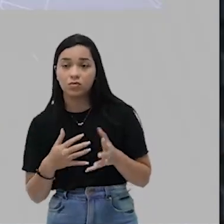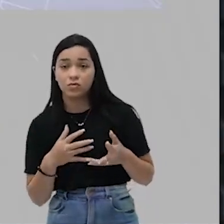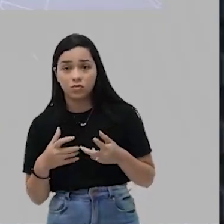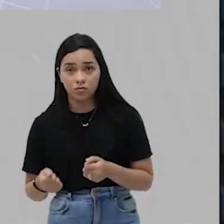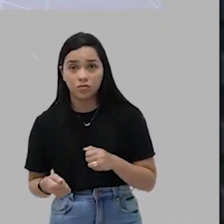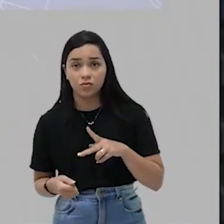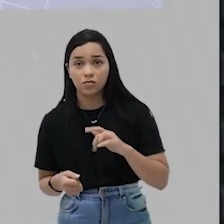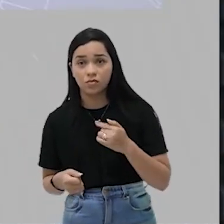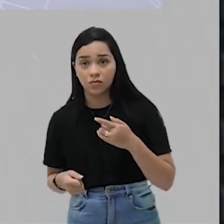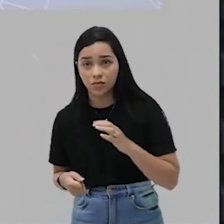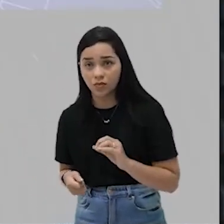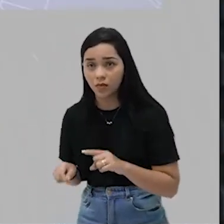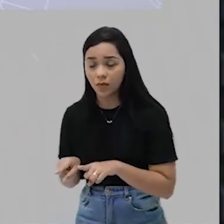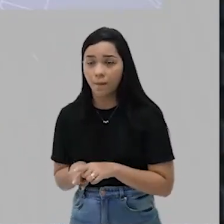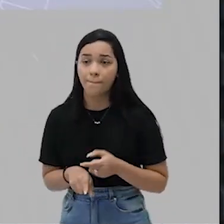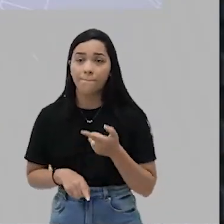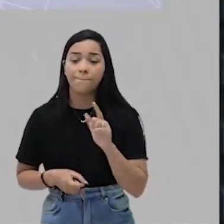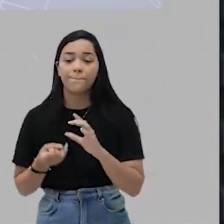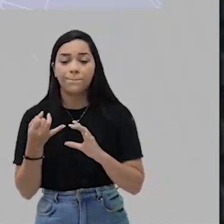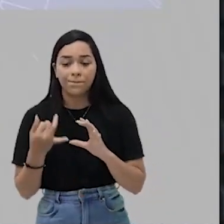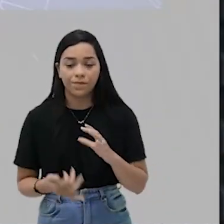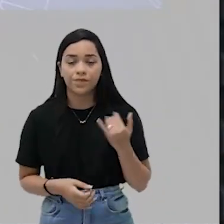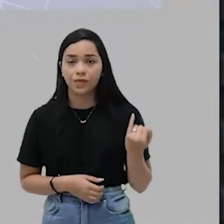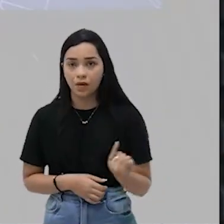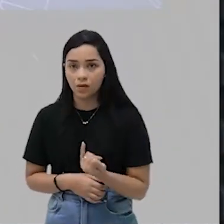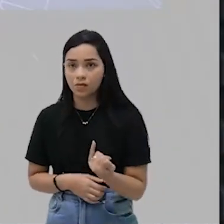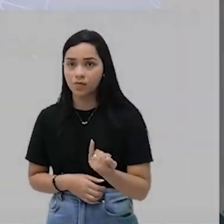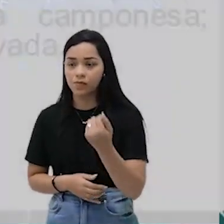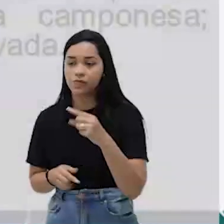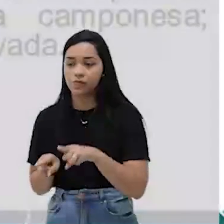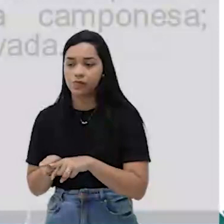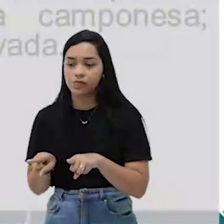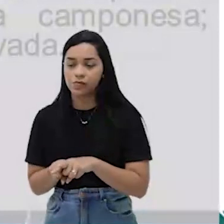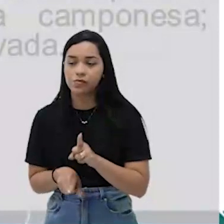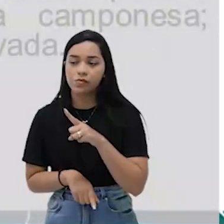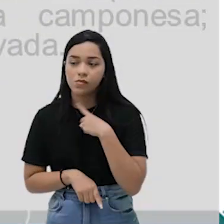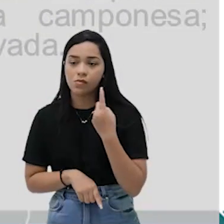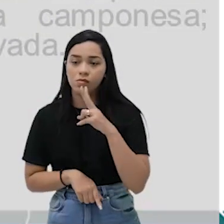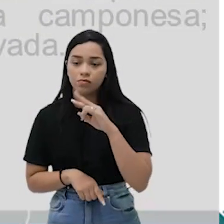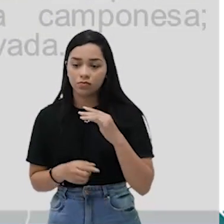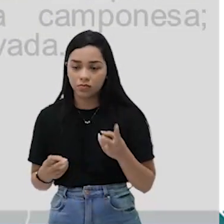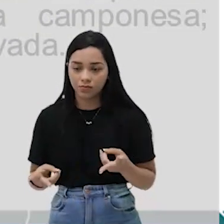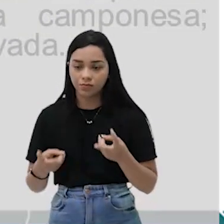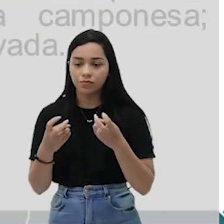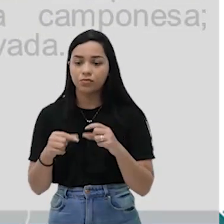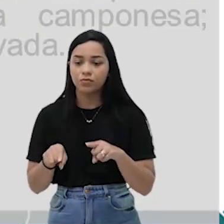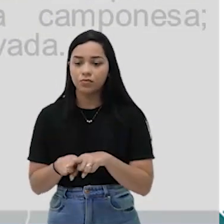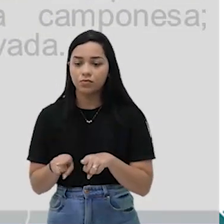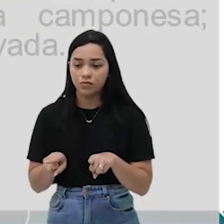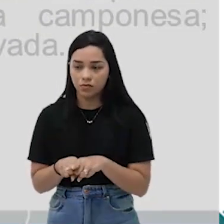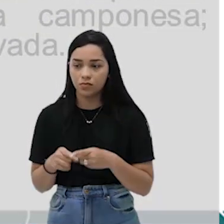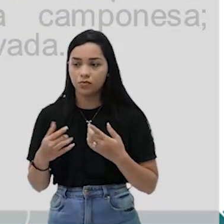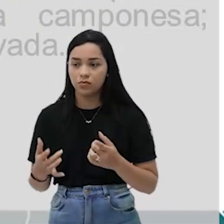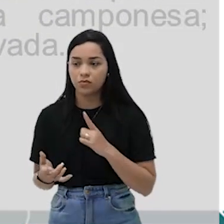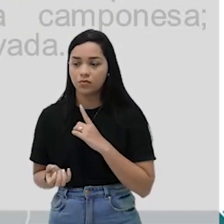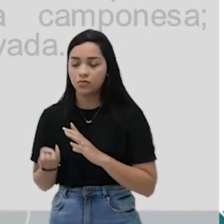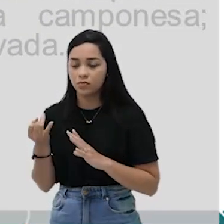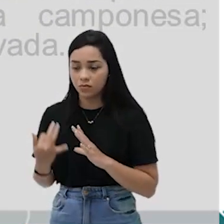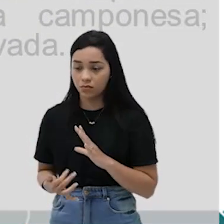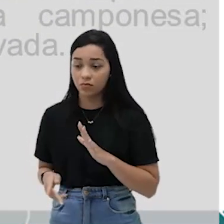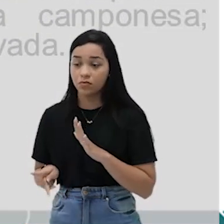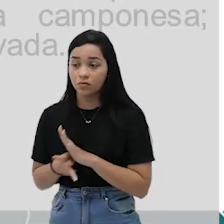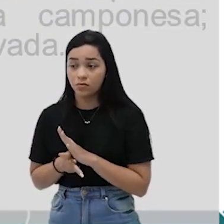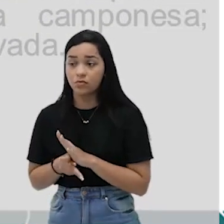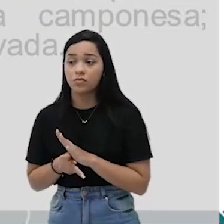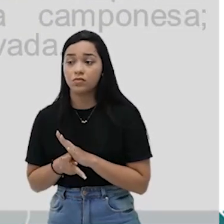pagão. Outras características importantes que nós vamos observar, e aí essas características de uma